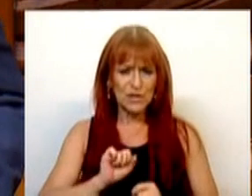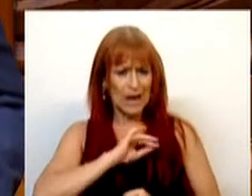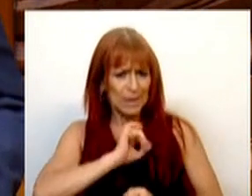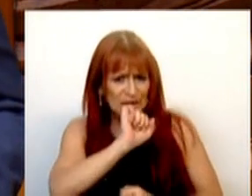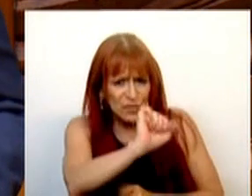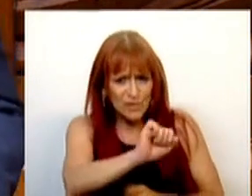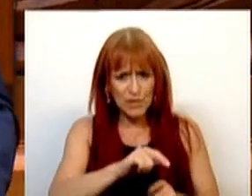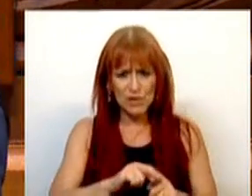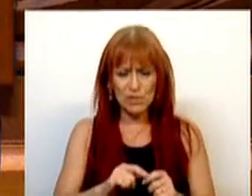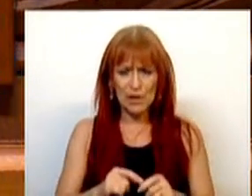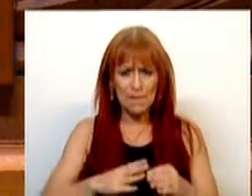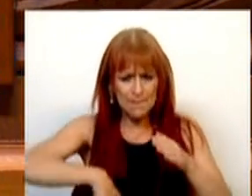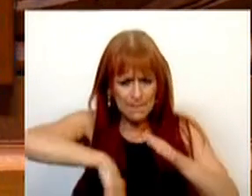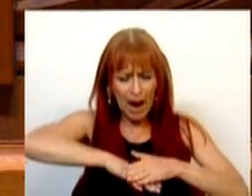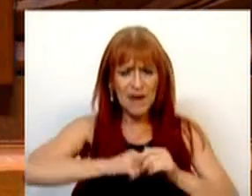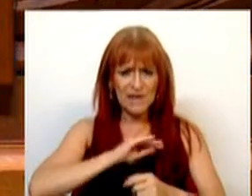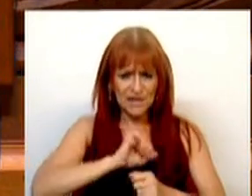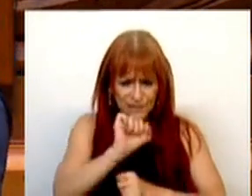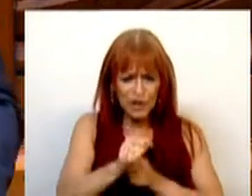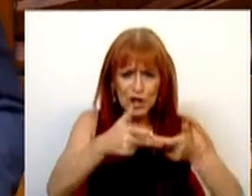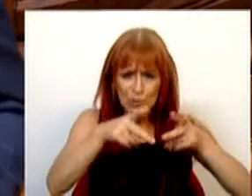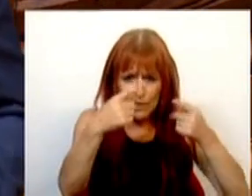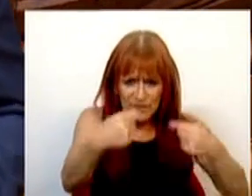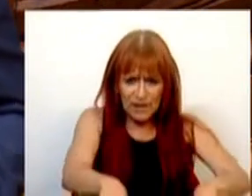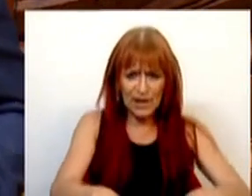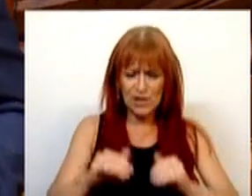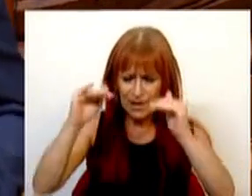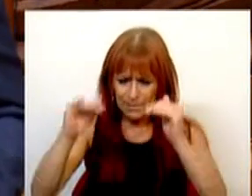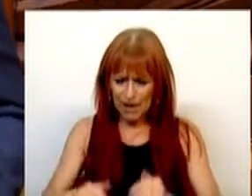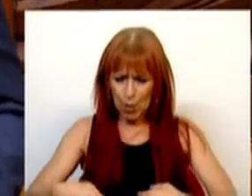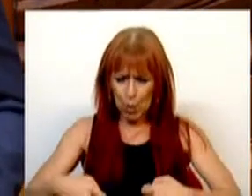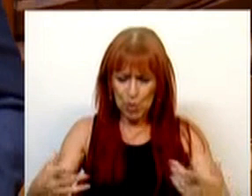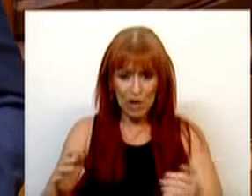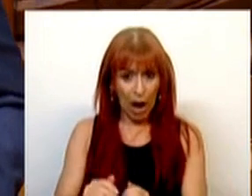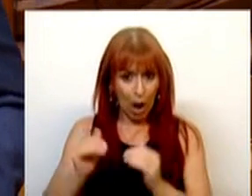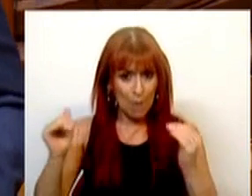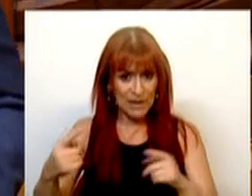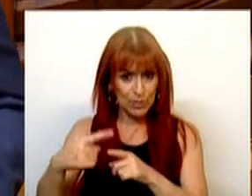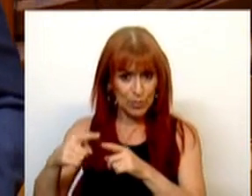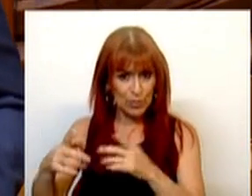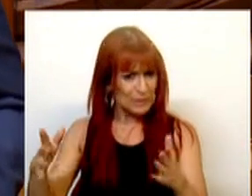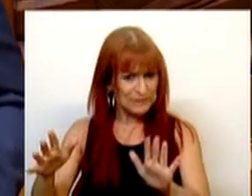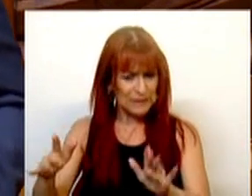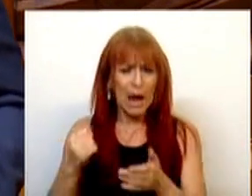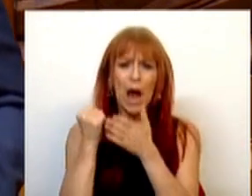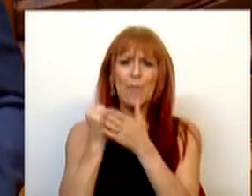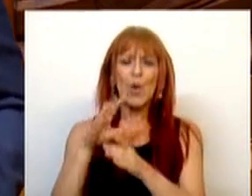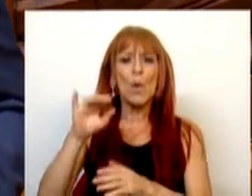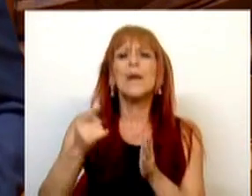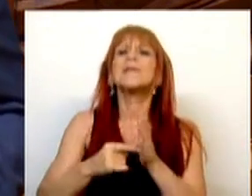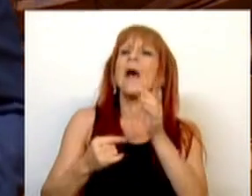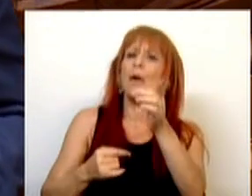rendimentos, com a maximização do seu rendimento disponível, mitigando custos e aumento de prestações e apoios quando